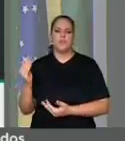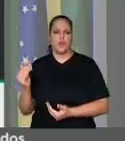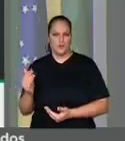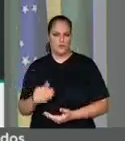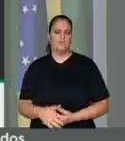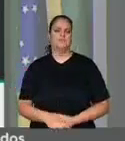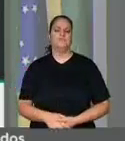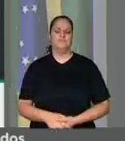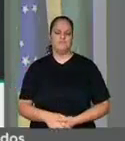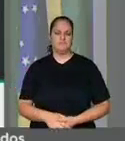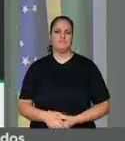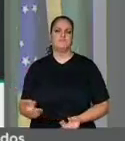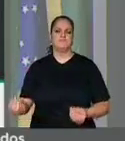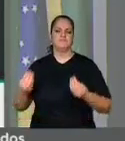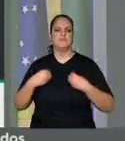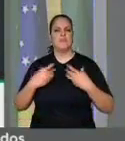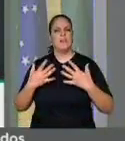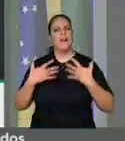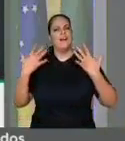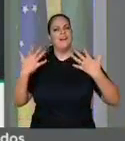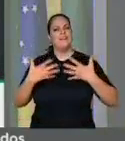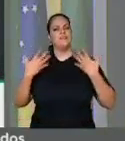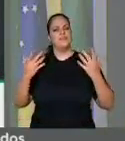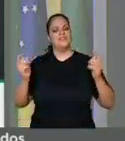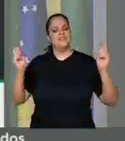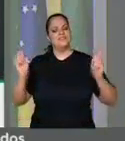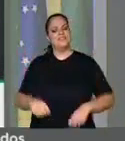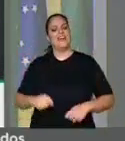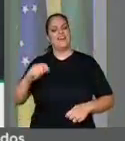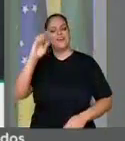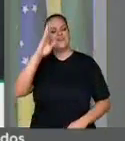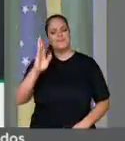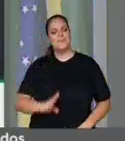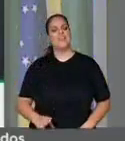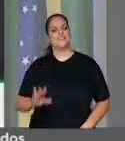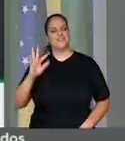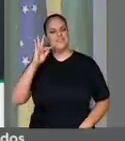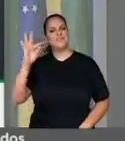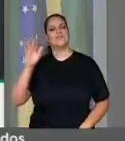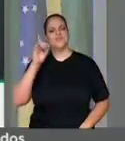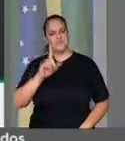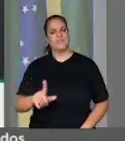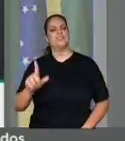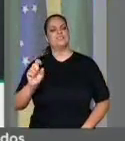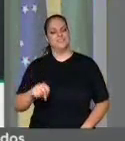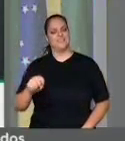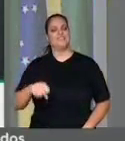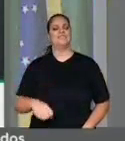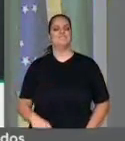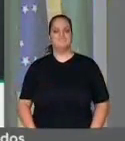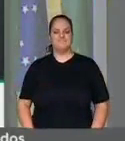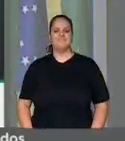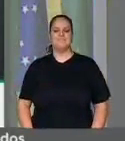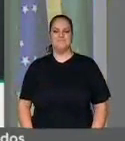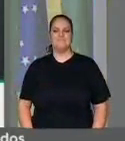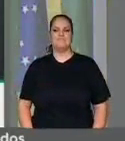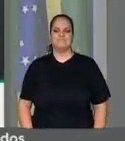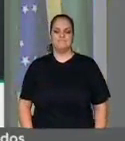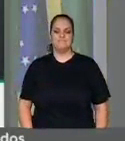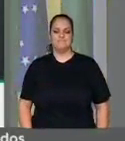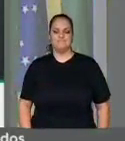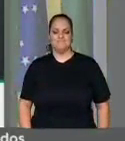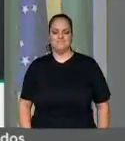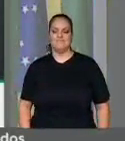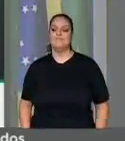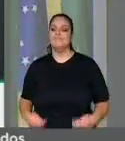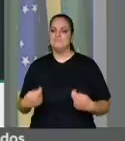nos motivam a acreditar que esse Brasil, ele tem solução, e a solução passa pelo